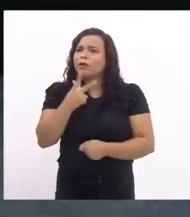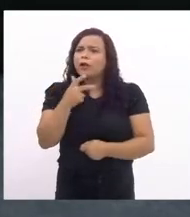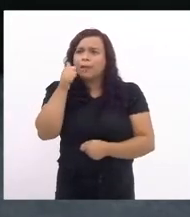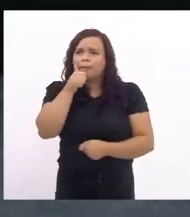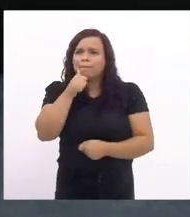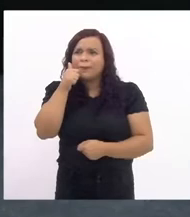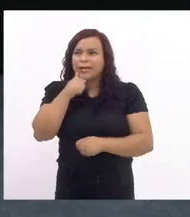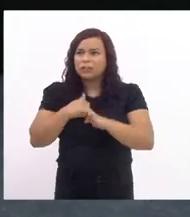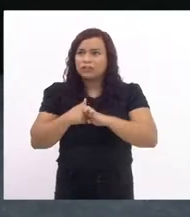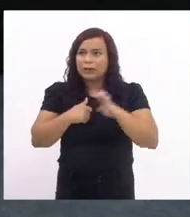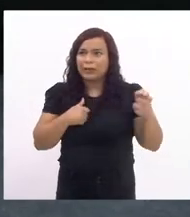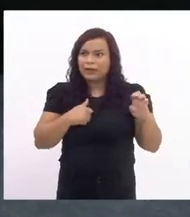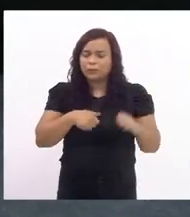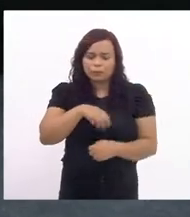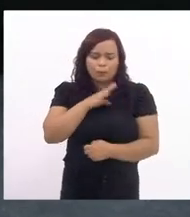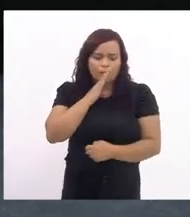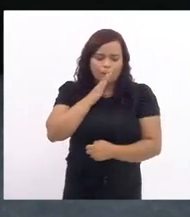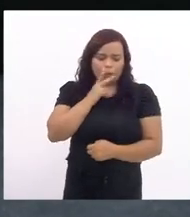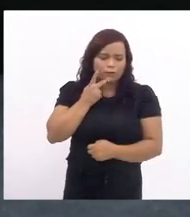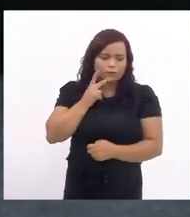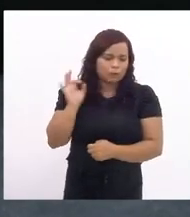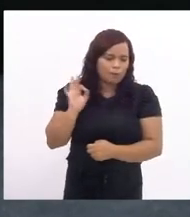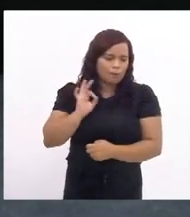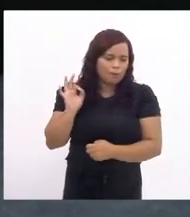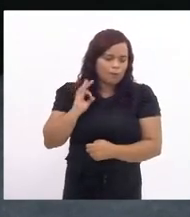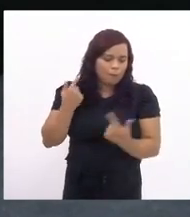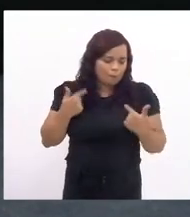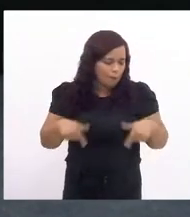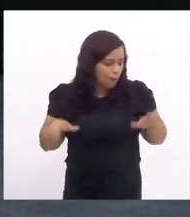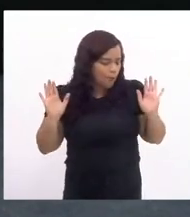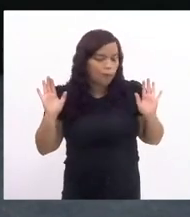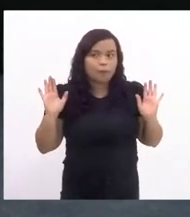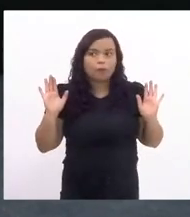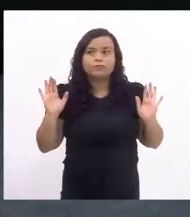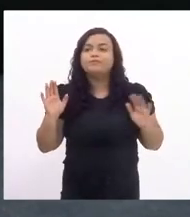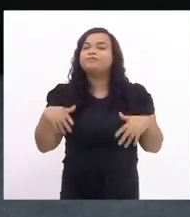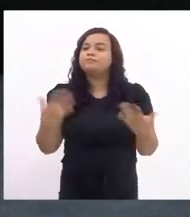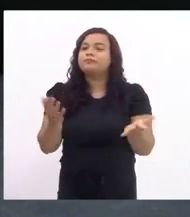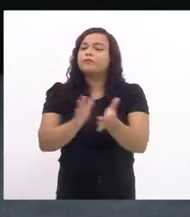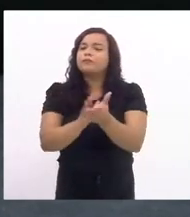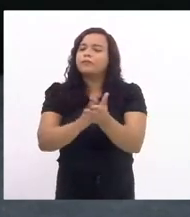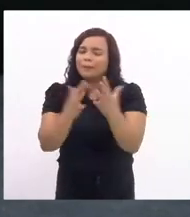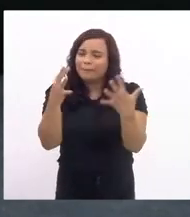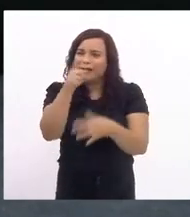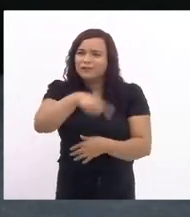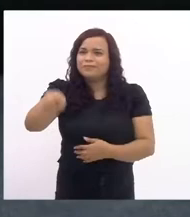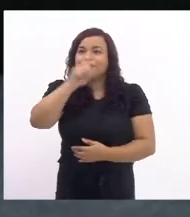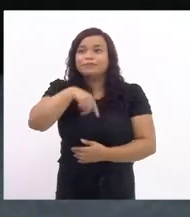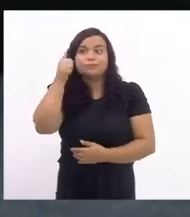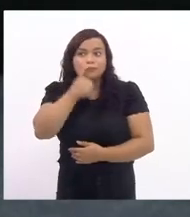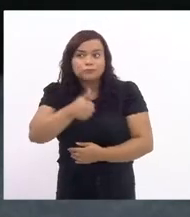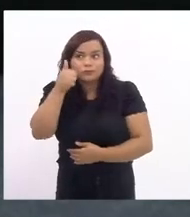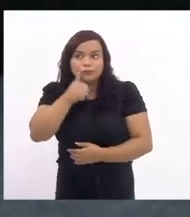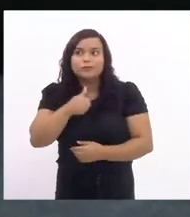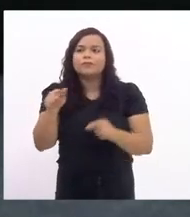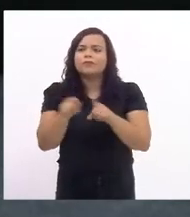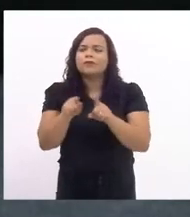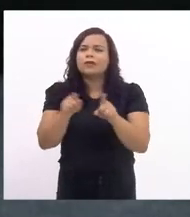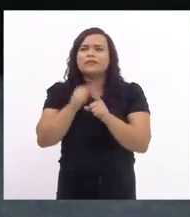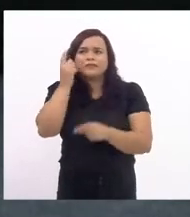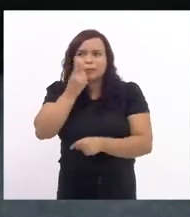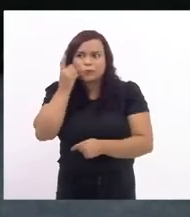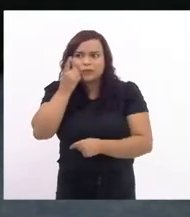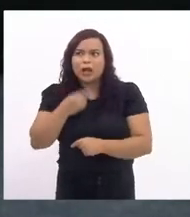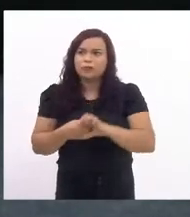aquela seleção que eles fazem então parabéns para vocês mulheres tanto para as deputadas aqui que são de